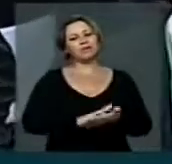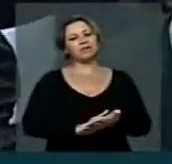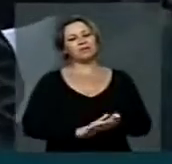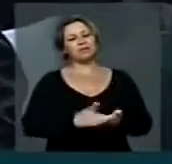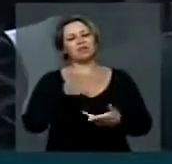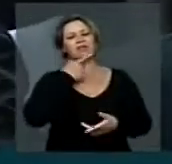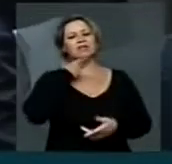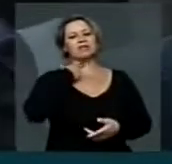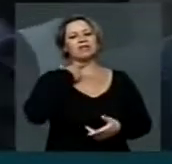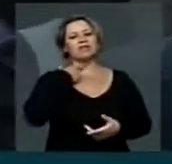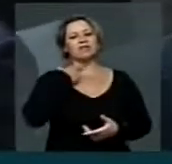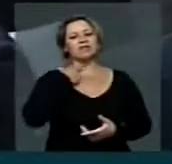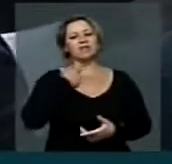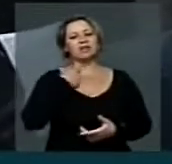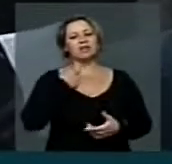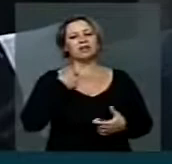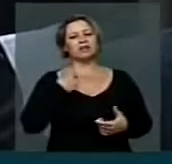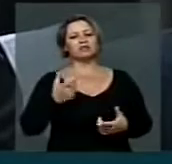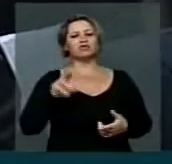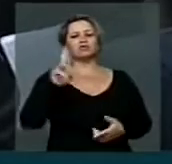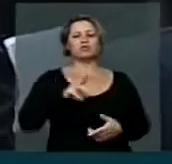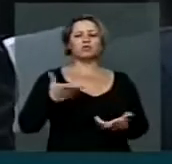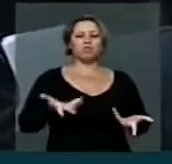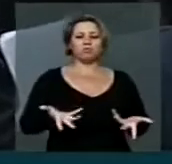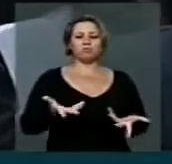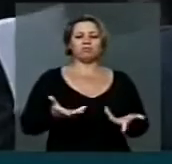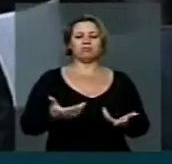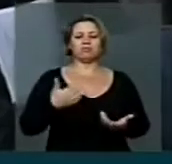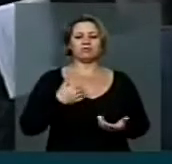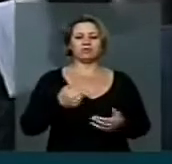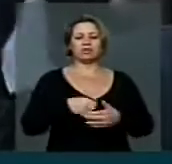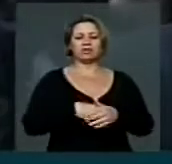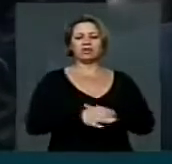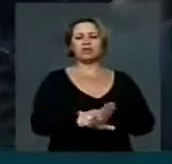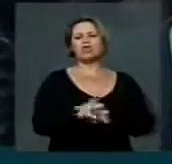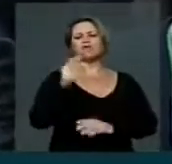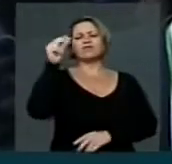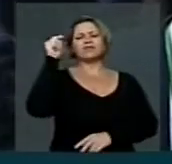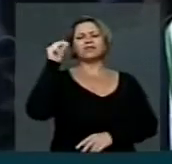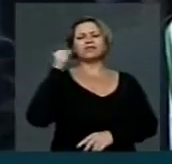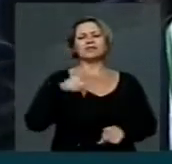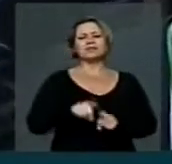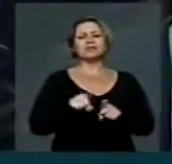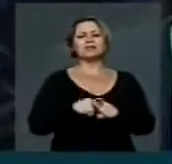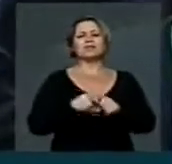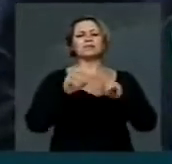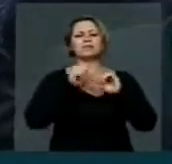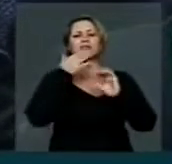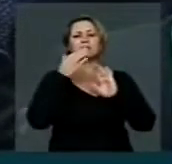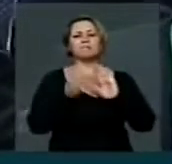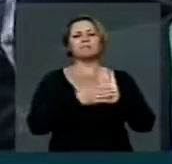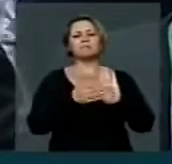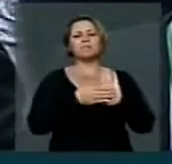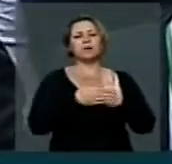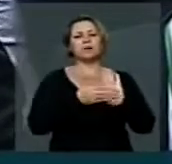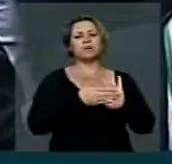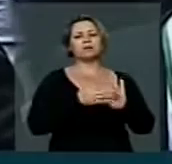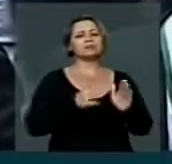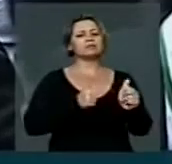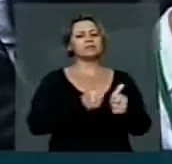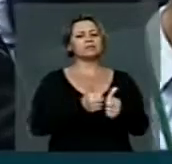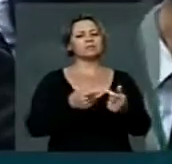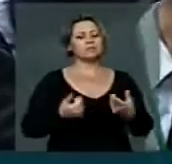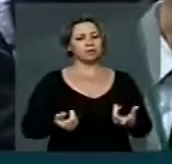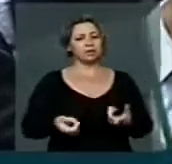a sua vontade publicamente. Existe um vício de origem na forma como essa proposta está sendo conduzida.